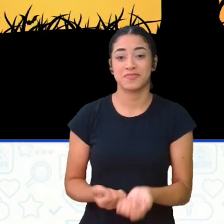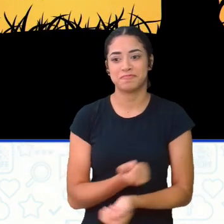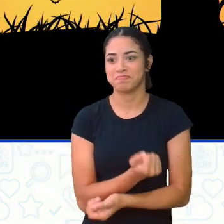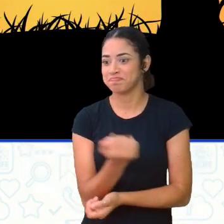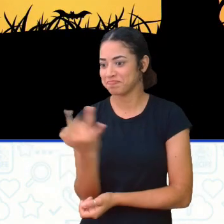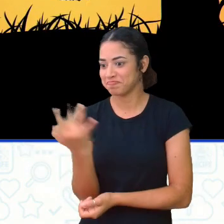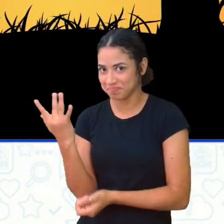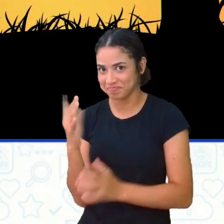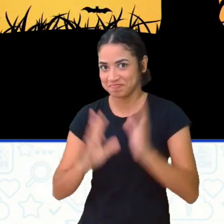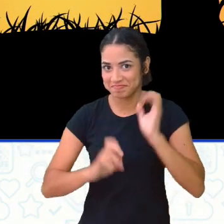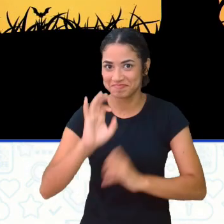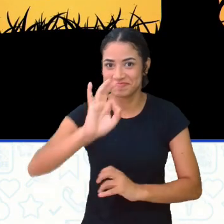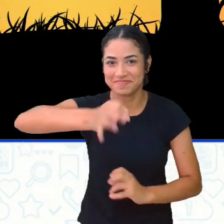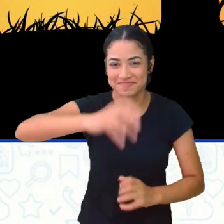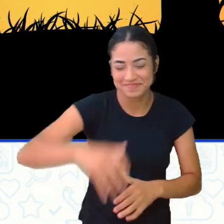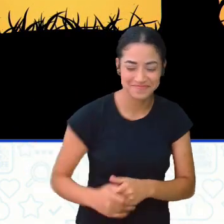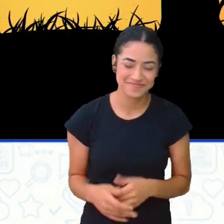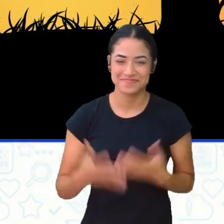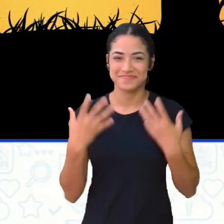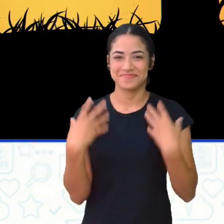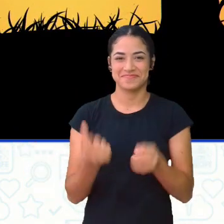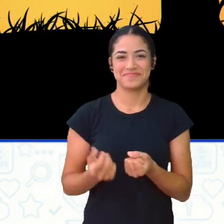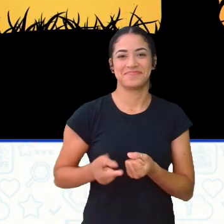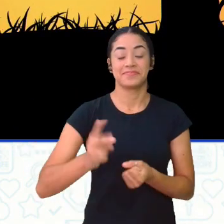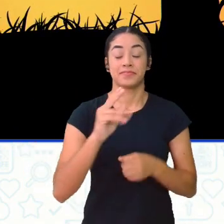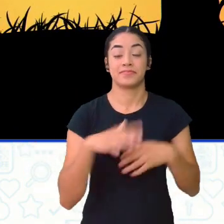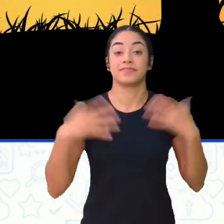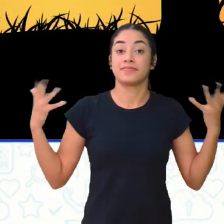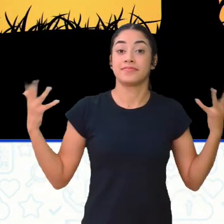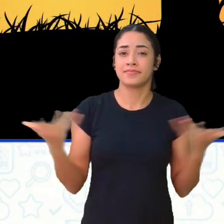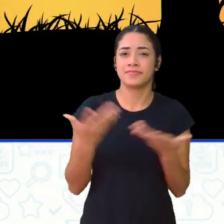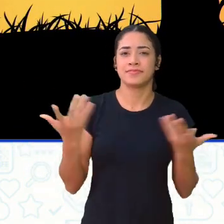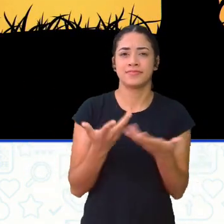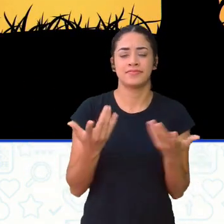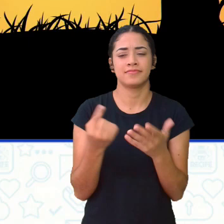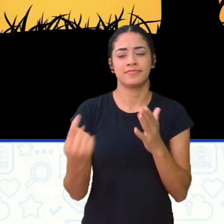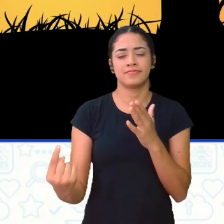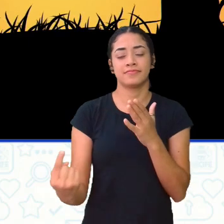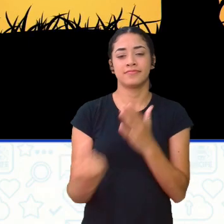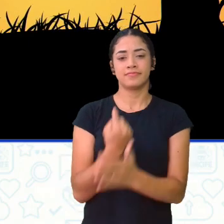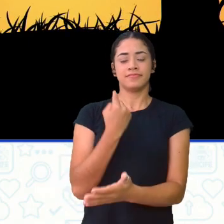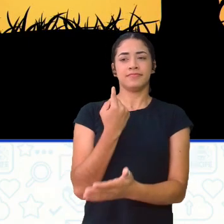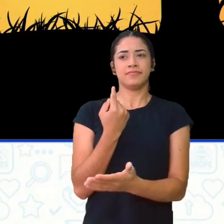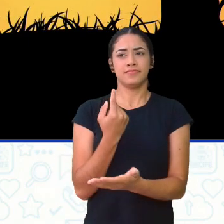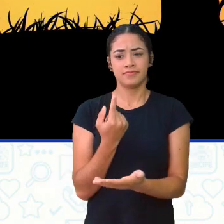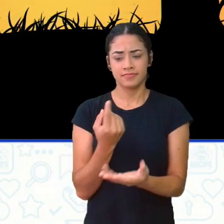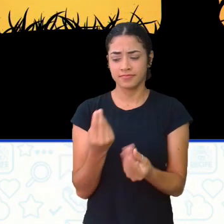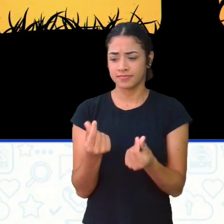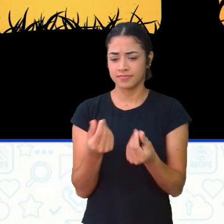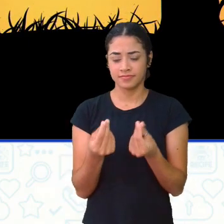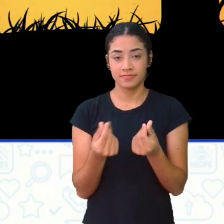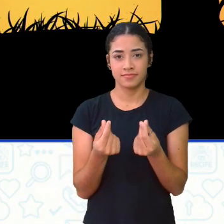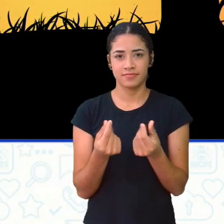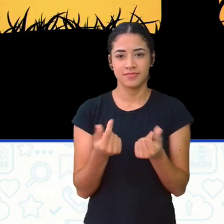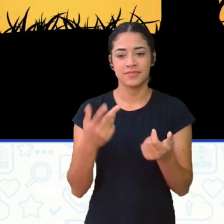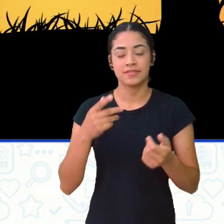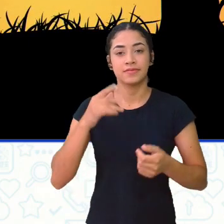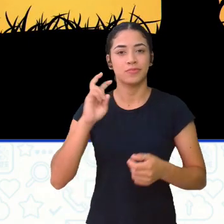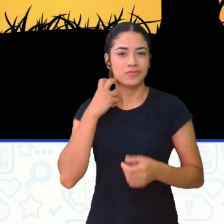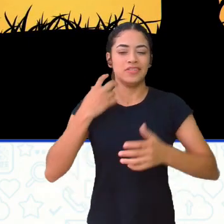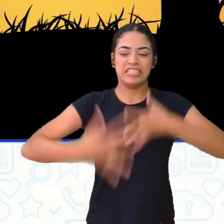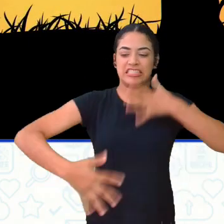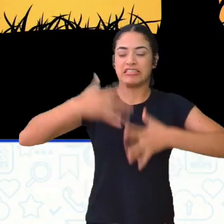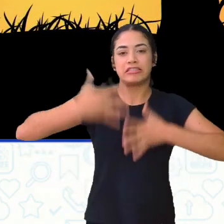Quantos conflitos, né? Sim, bora! E agora, perguntou a si mesmo o aparvalhado morcego, ou seja, o atrapalhado